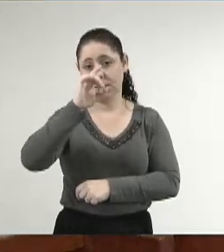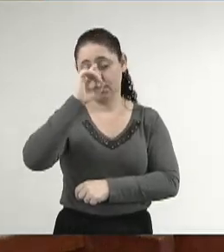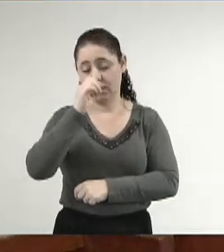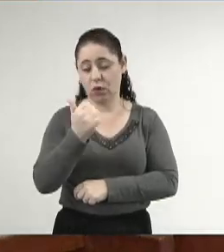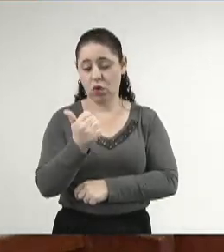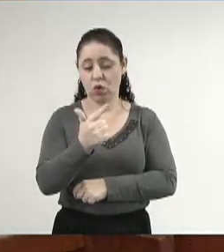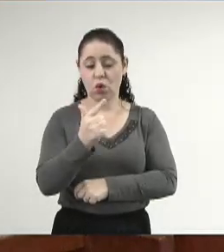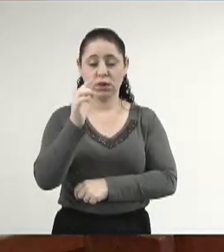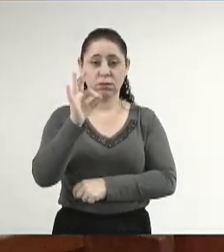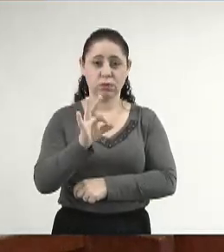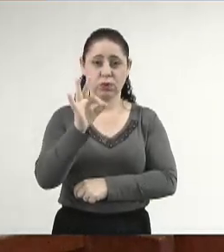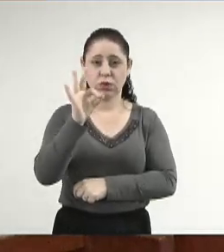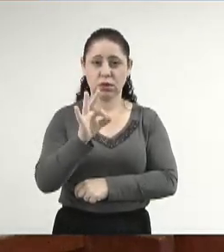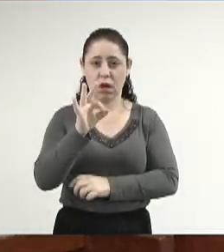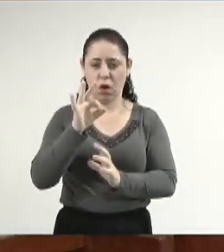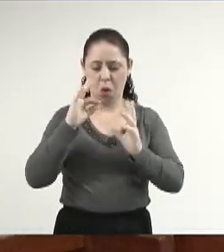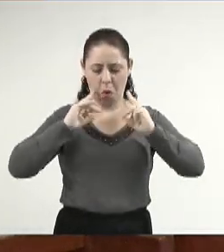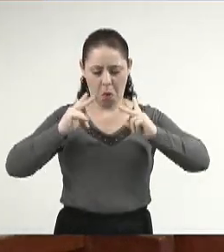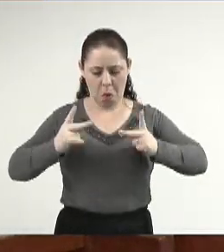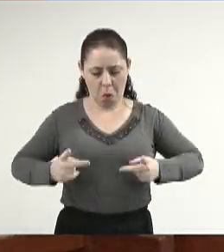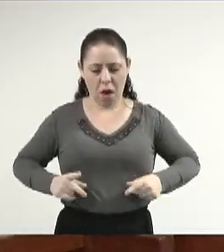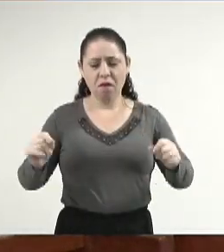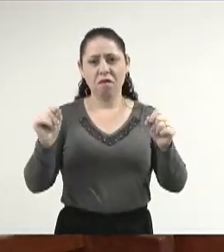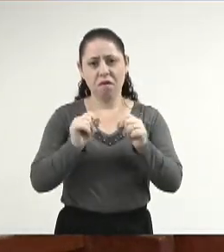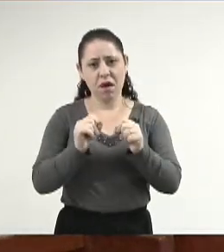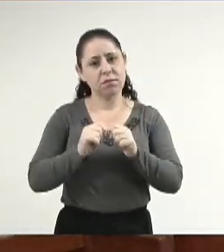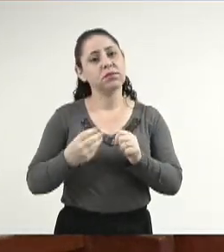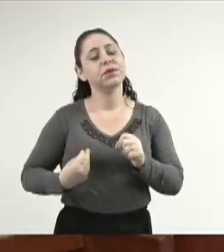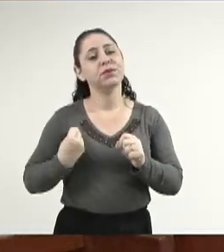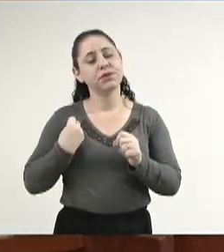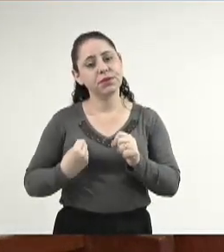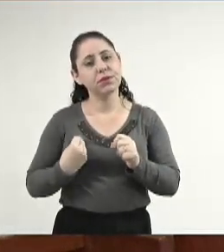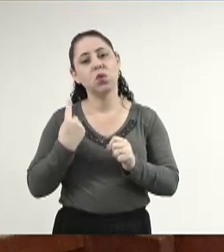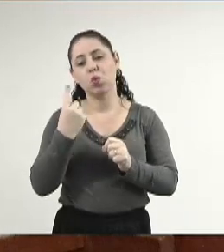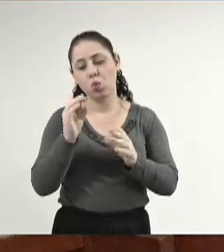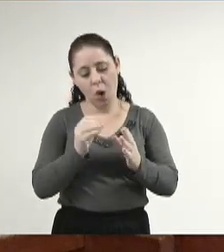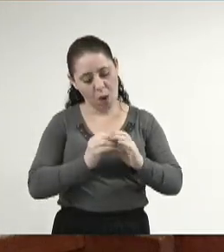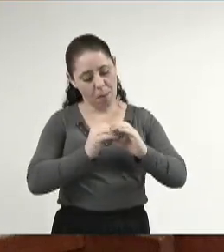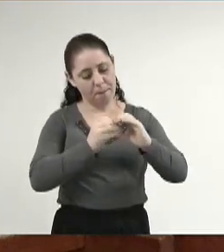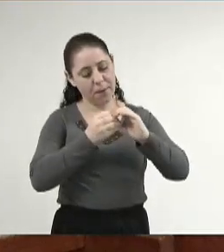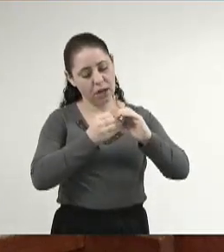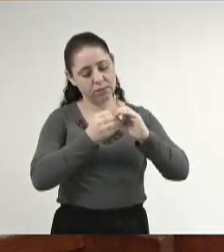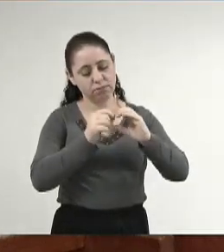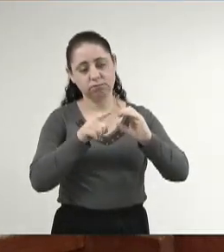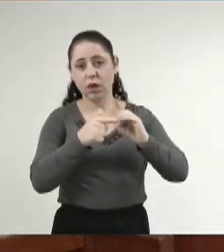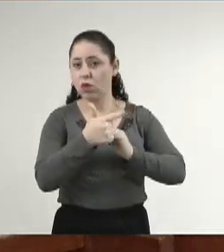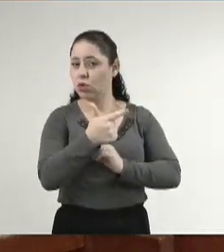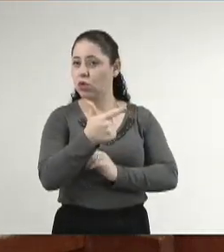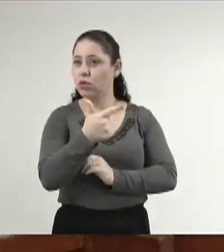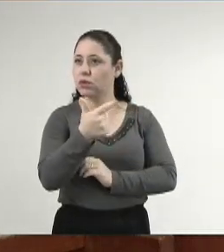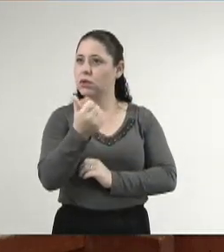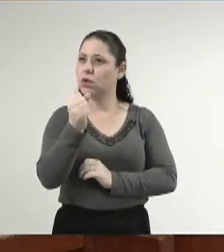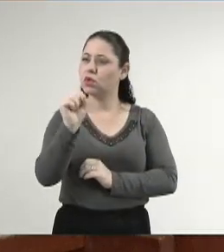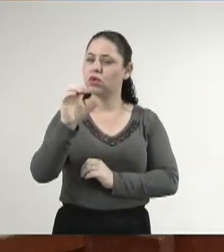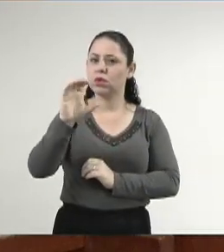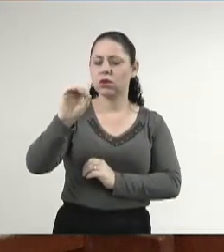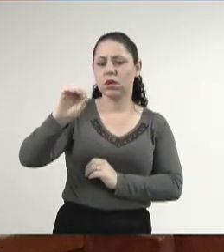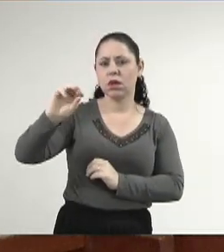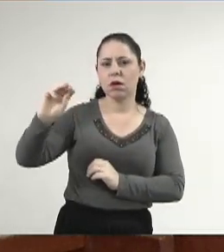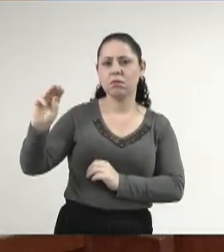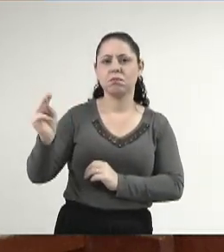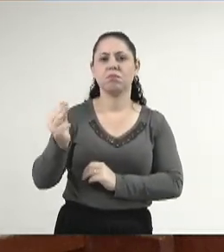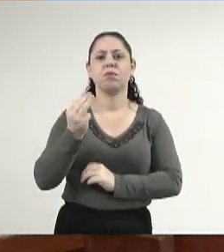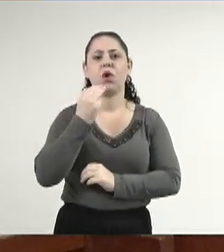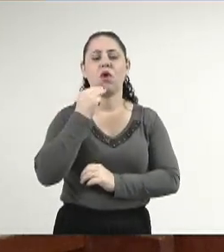12% da humanidade fazem parte de uma cooperativa, 280 milhões de